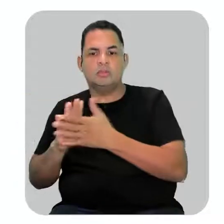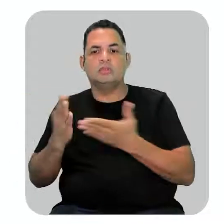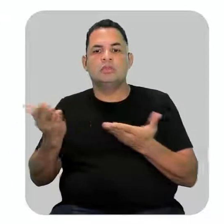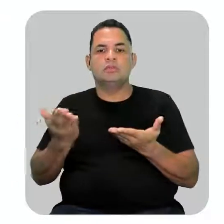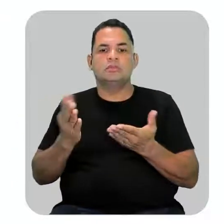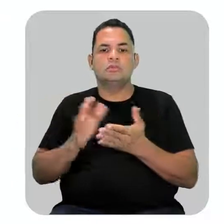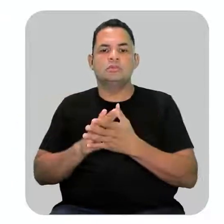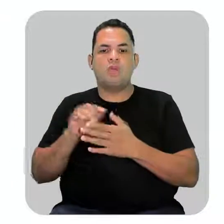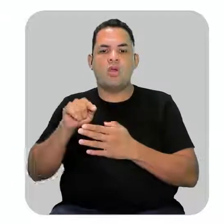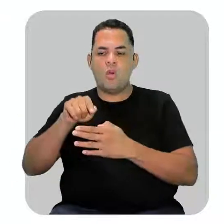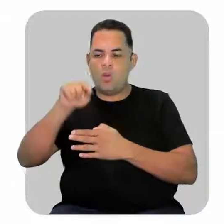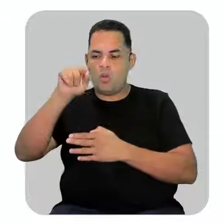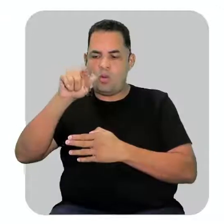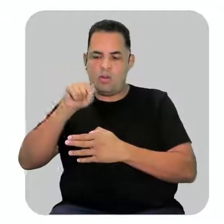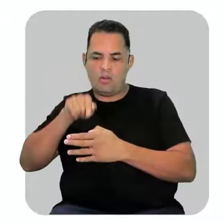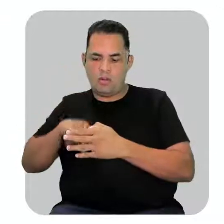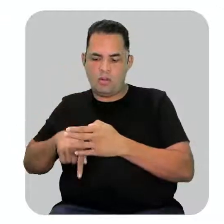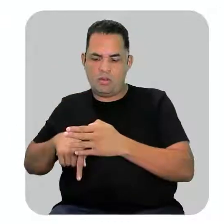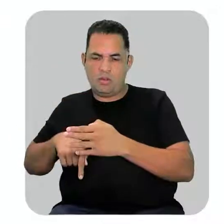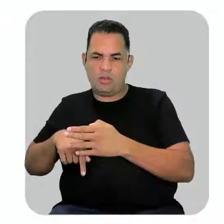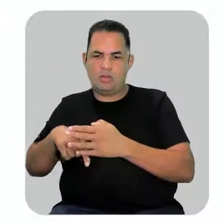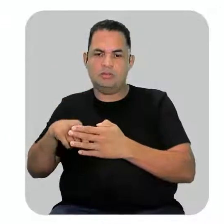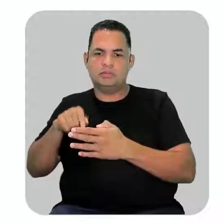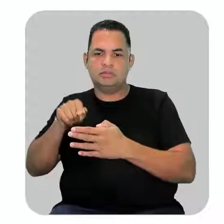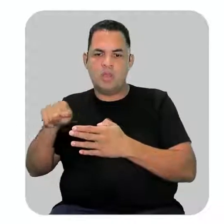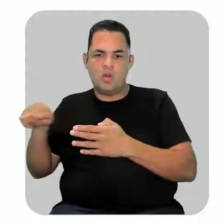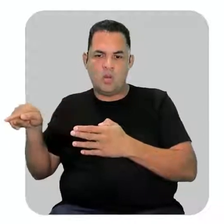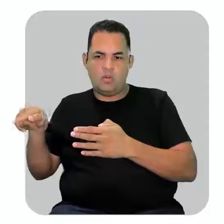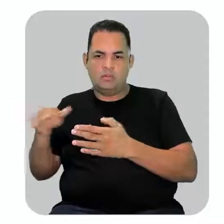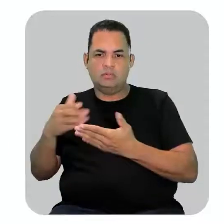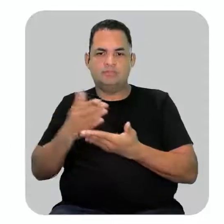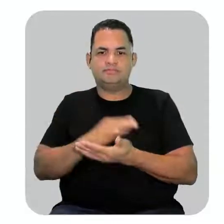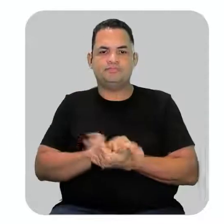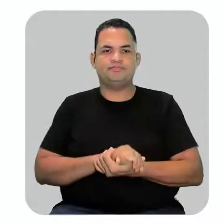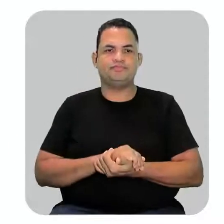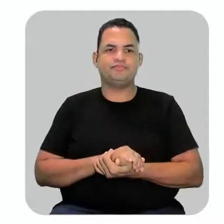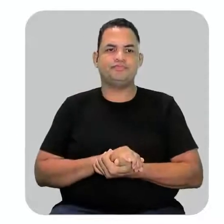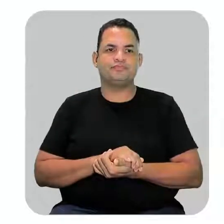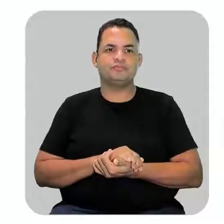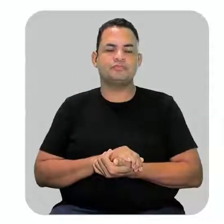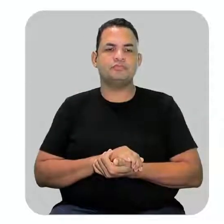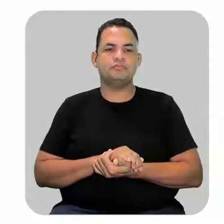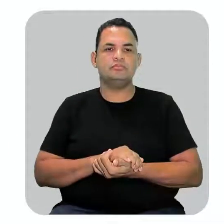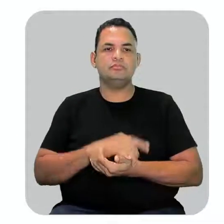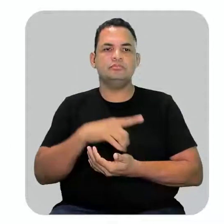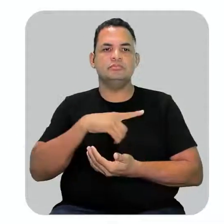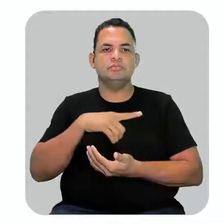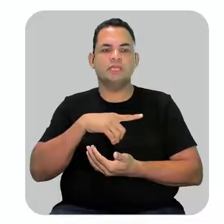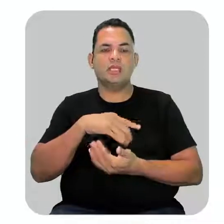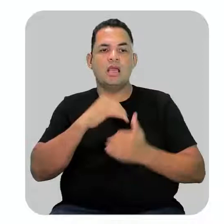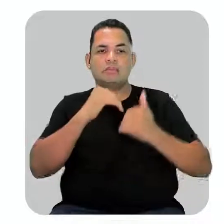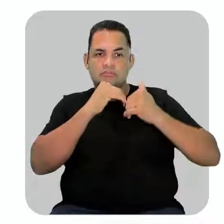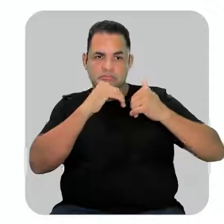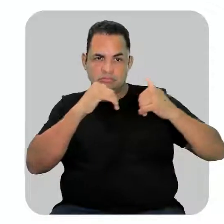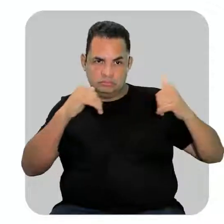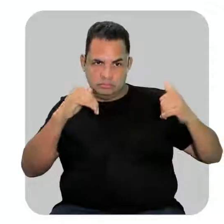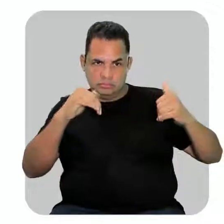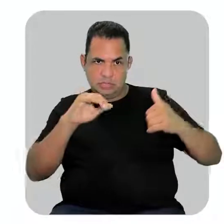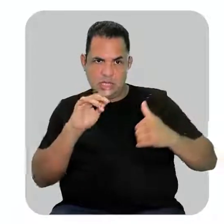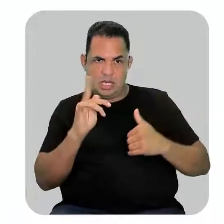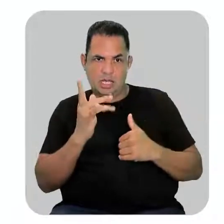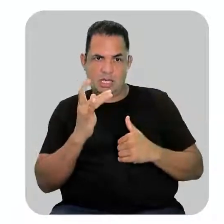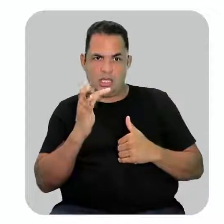chamamos de ramos ou ramificação. Nós temos ainda também a cisão